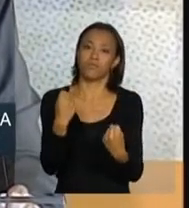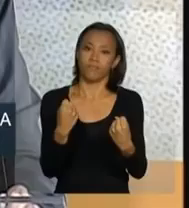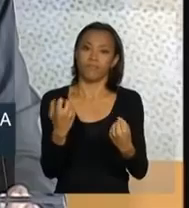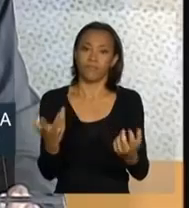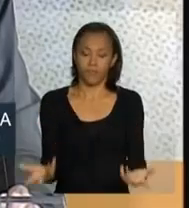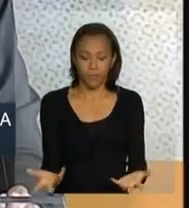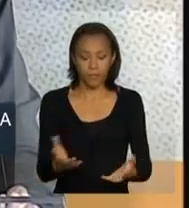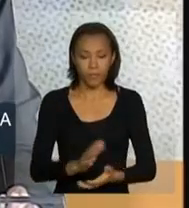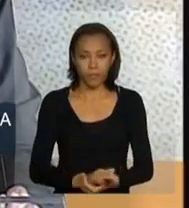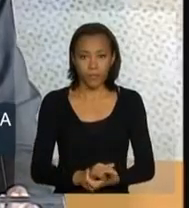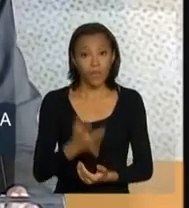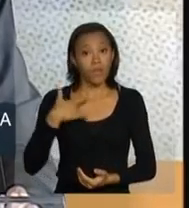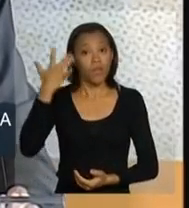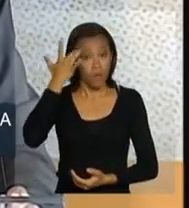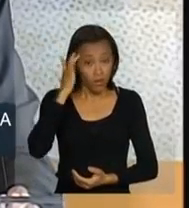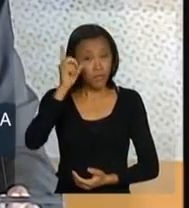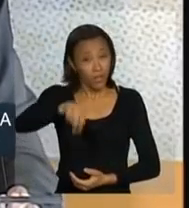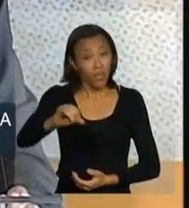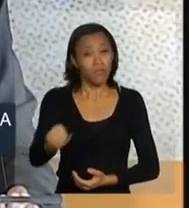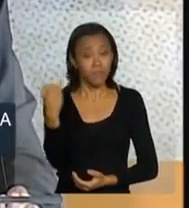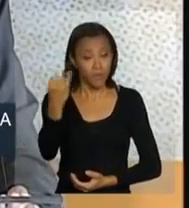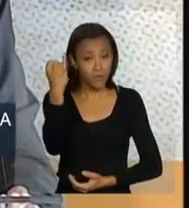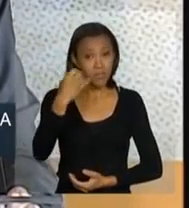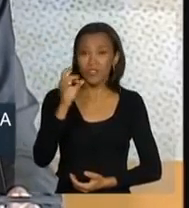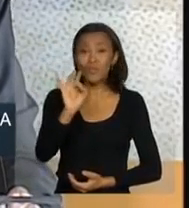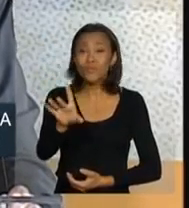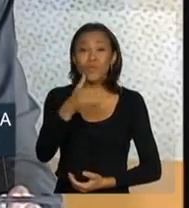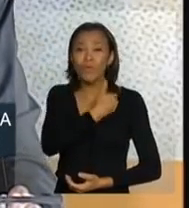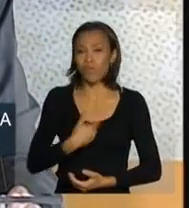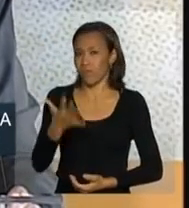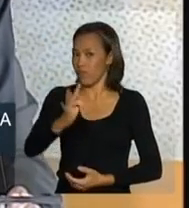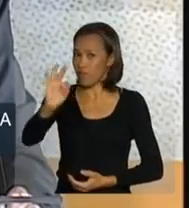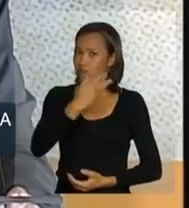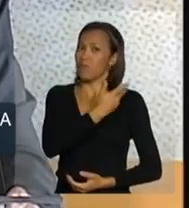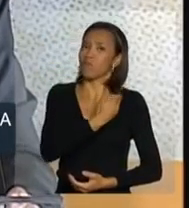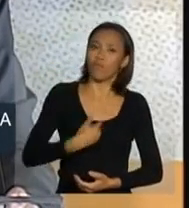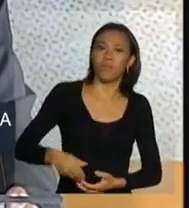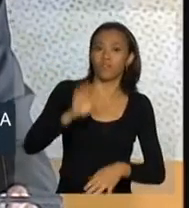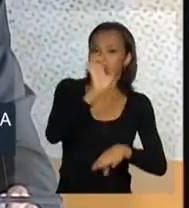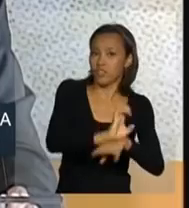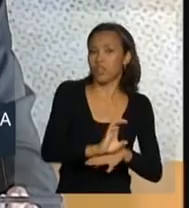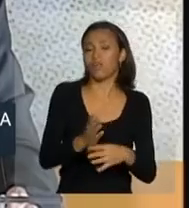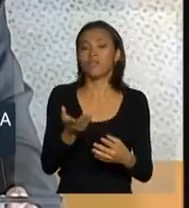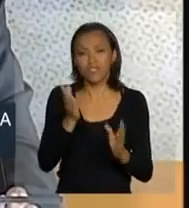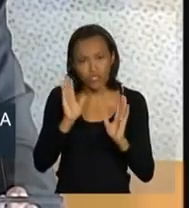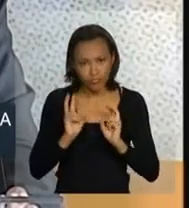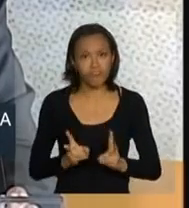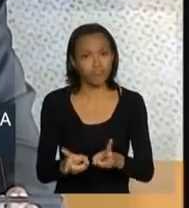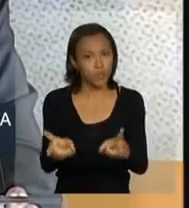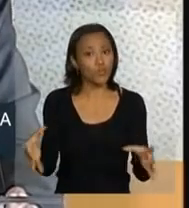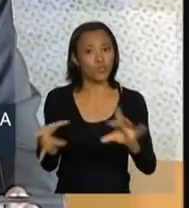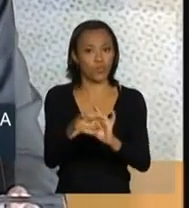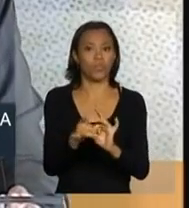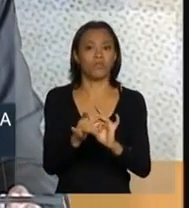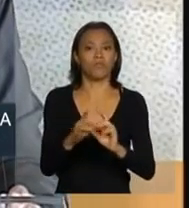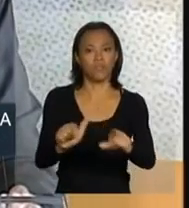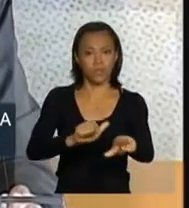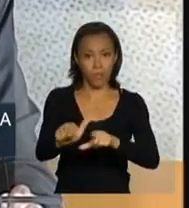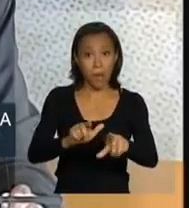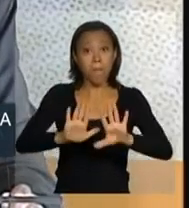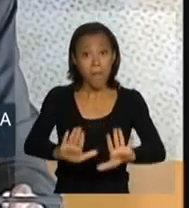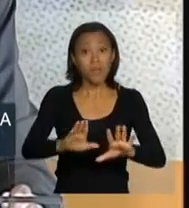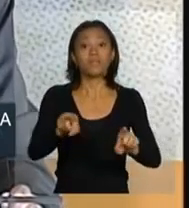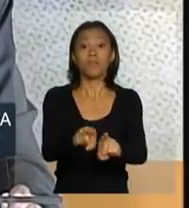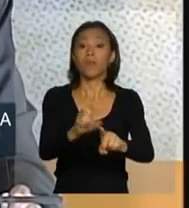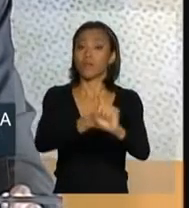E, portanto, acho que é muito importante que não só o governo federal, os governos e os estados, como vêm fazendo, continuem juntos, mas que a sociedade